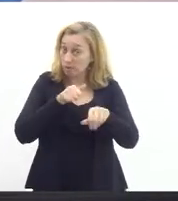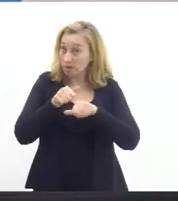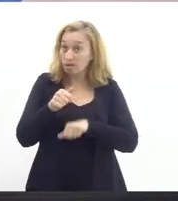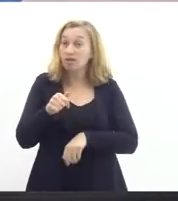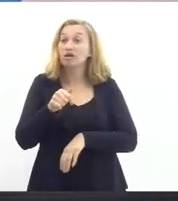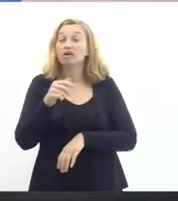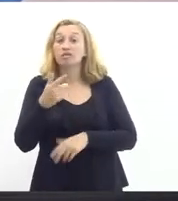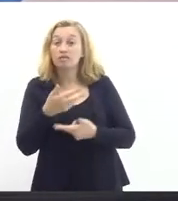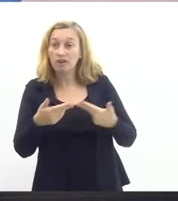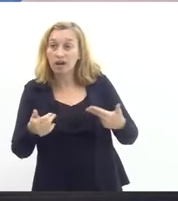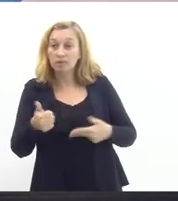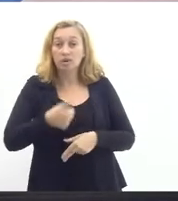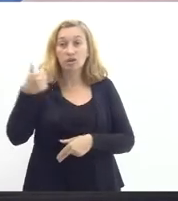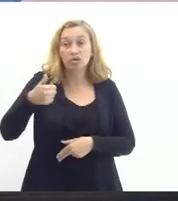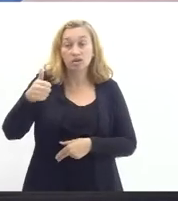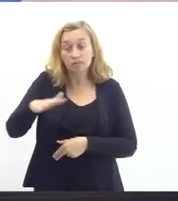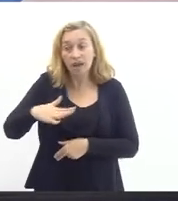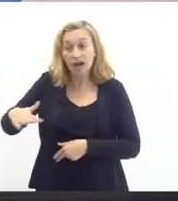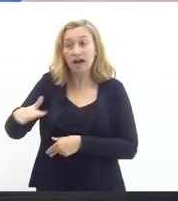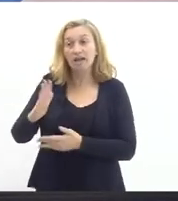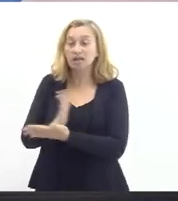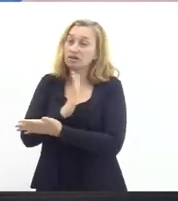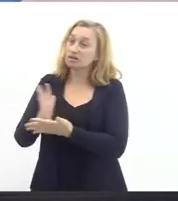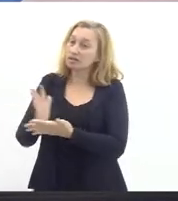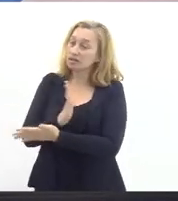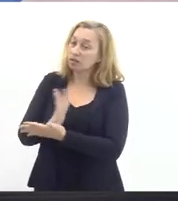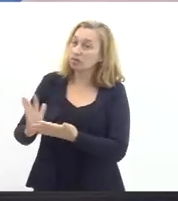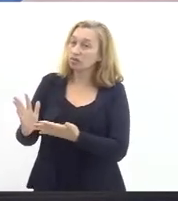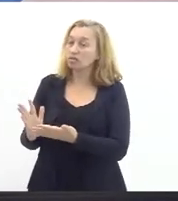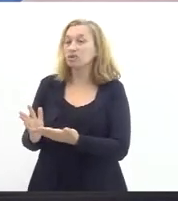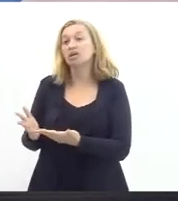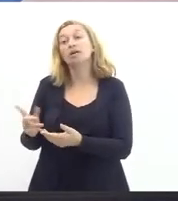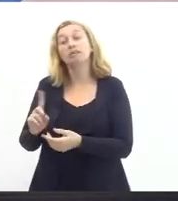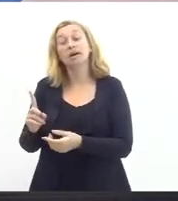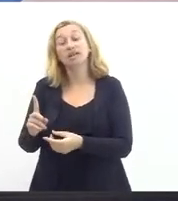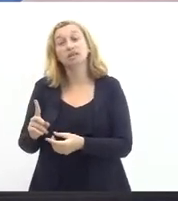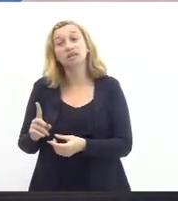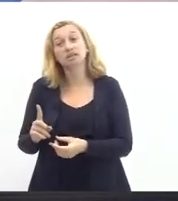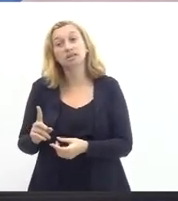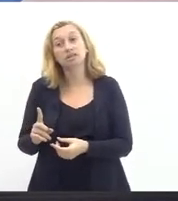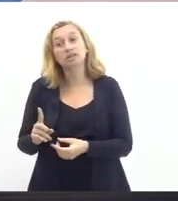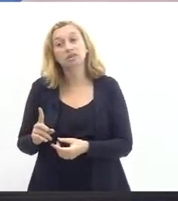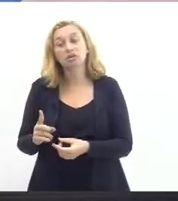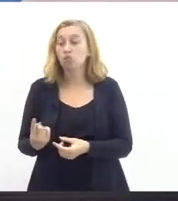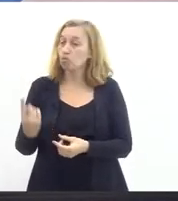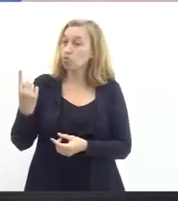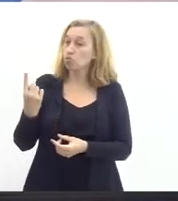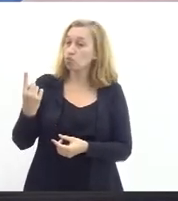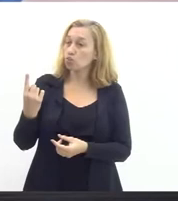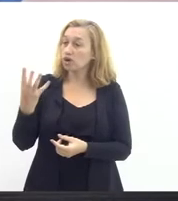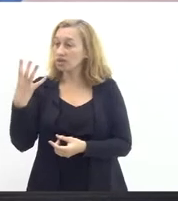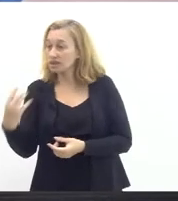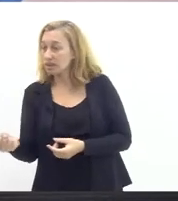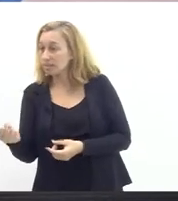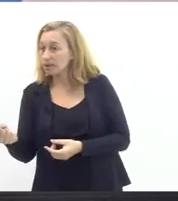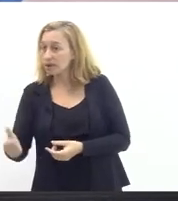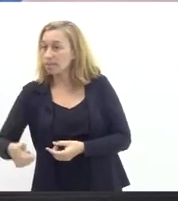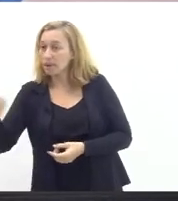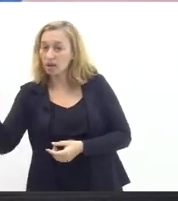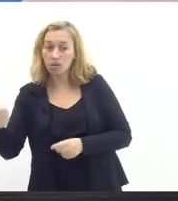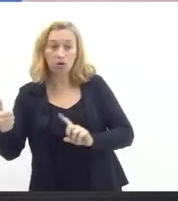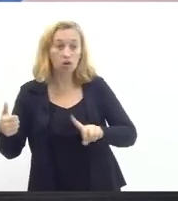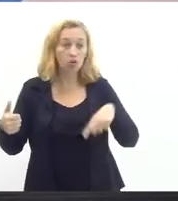está vendo várias melhorias para várias carreiras inclusive que a gente também defende mas não dá para uns receberem mais que os outros